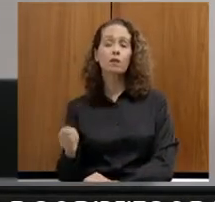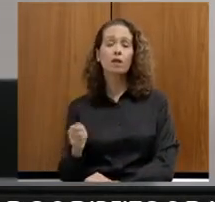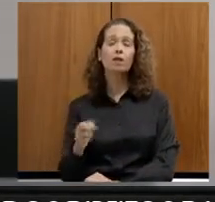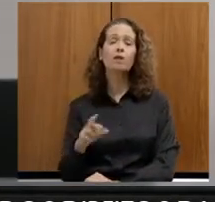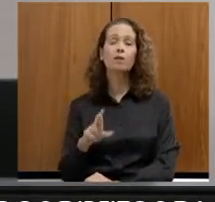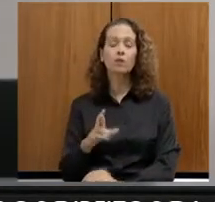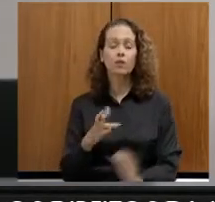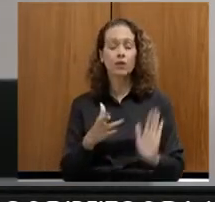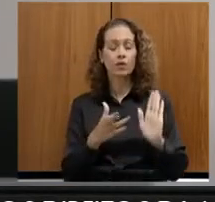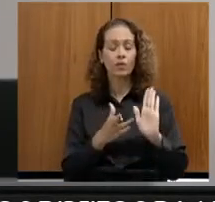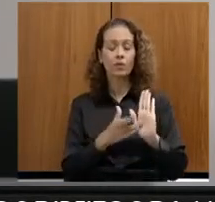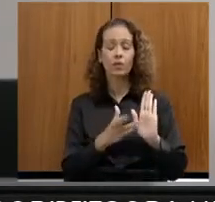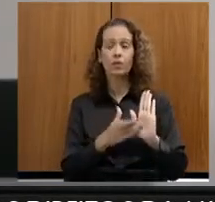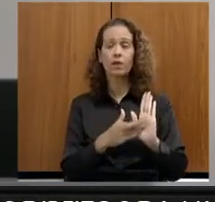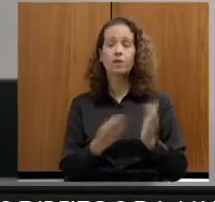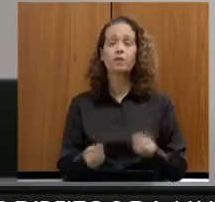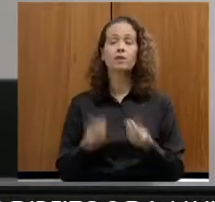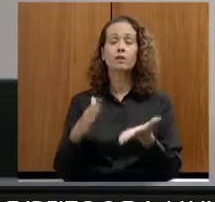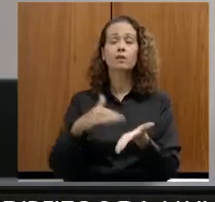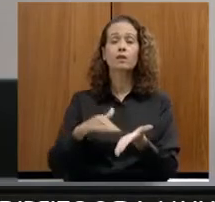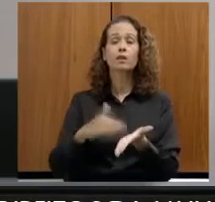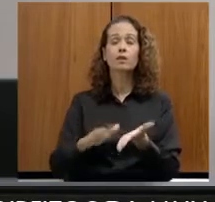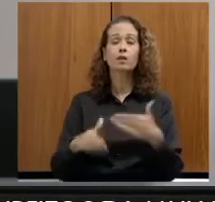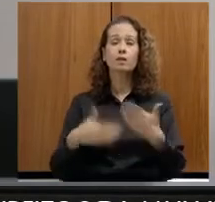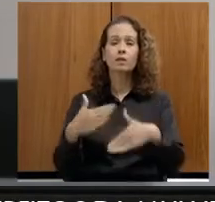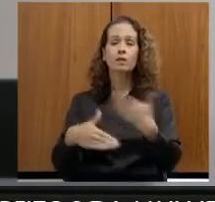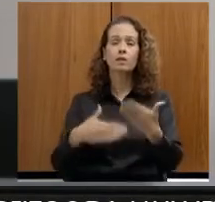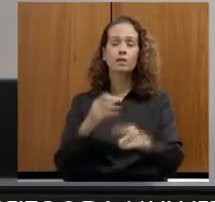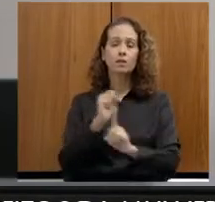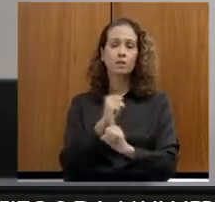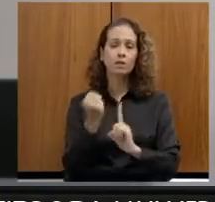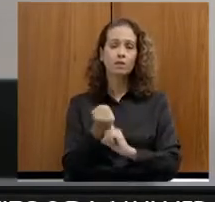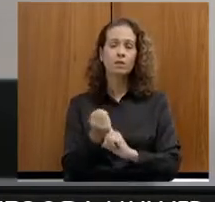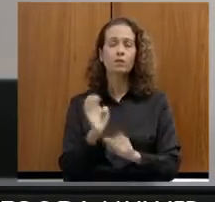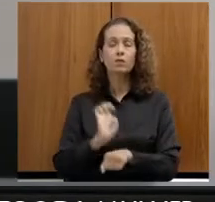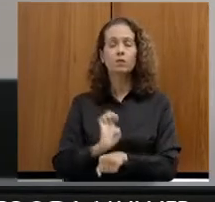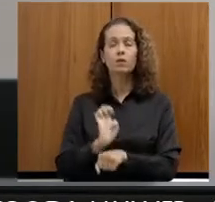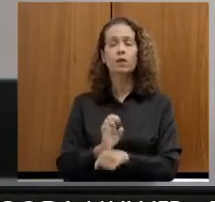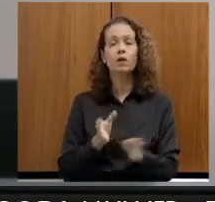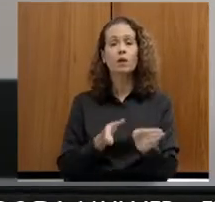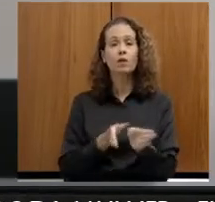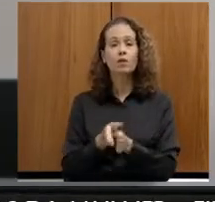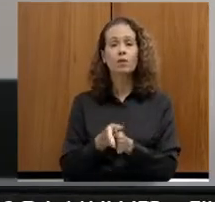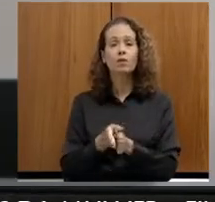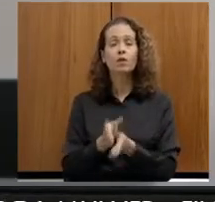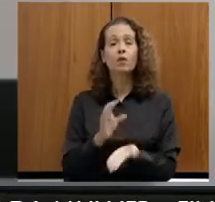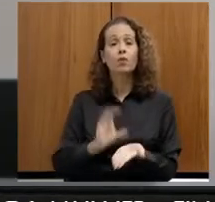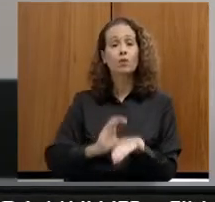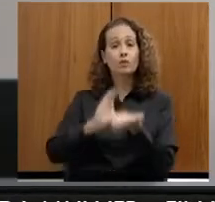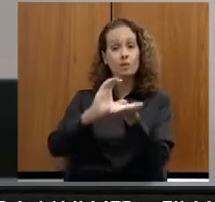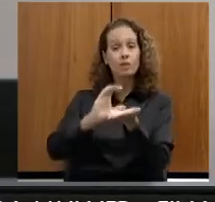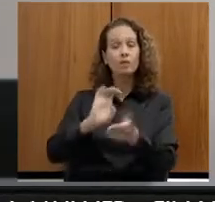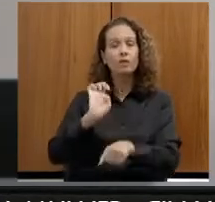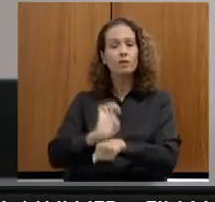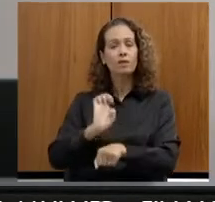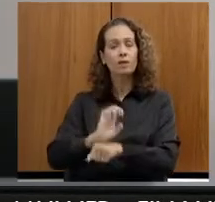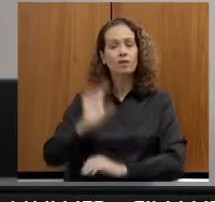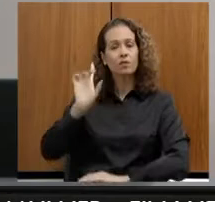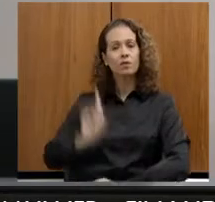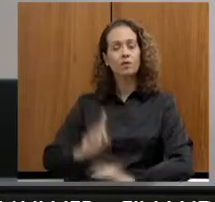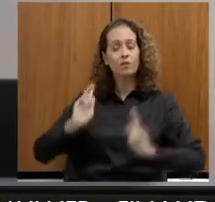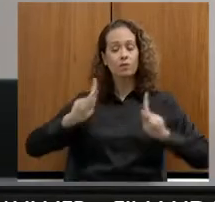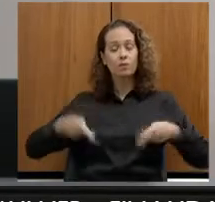seja encaminhada à Secretaria de Estado de Desenvolvimento Social e ao Conselho Estadual de Defesa dos Direitos Humanos, em Belo